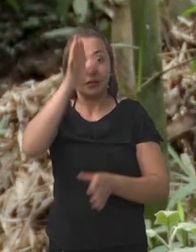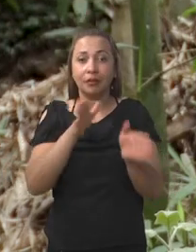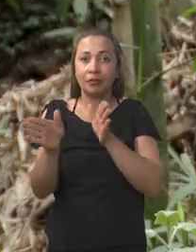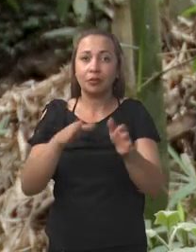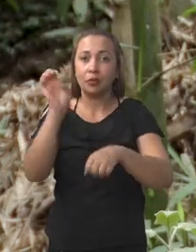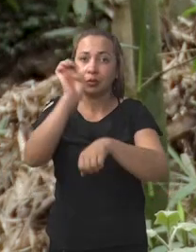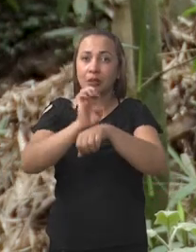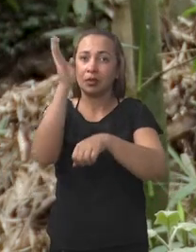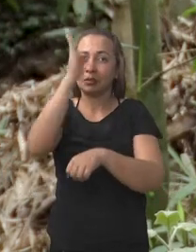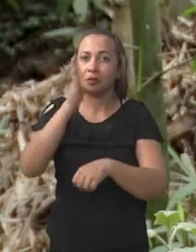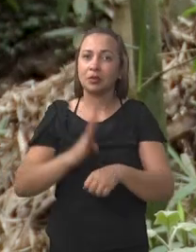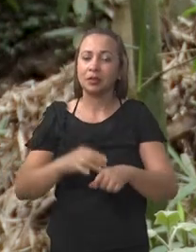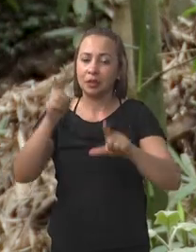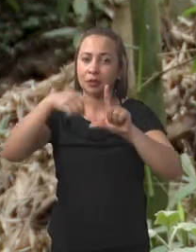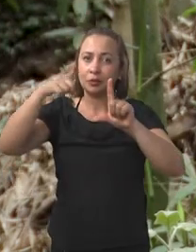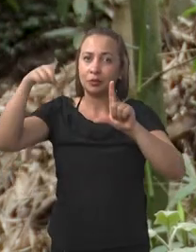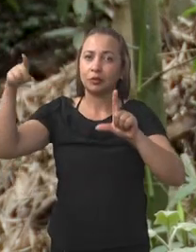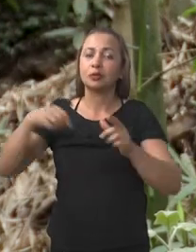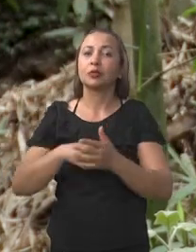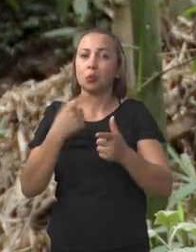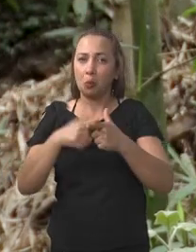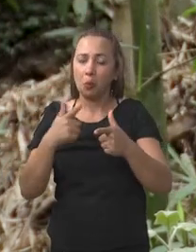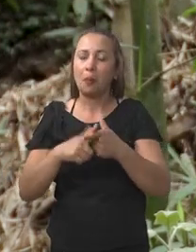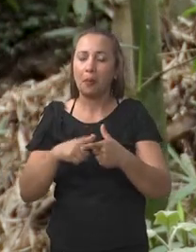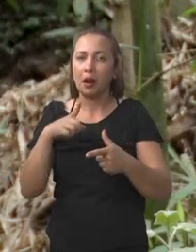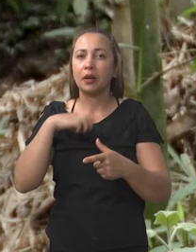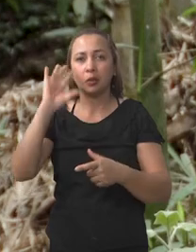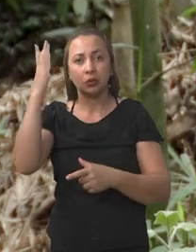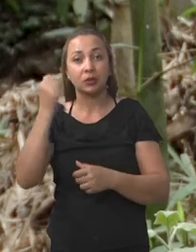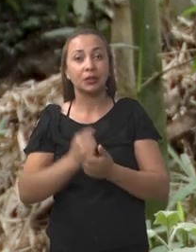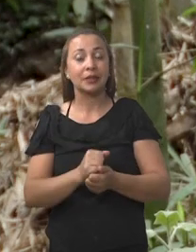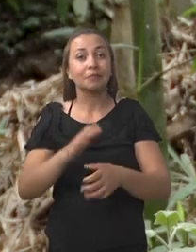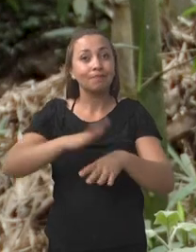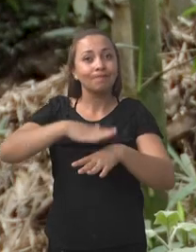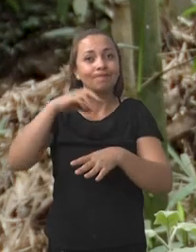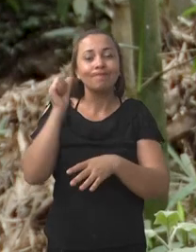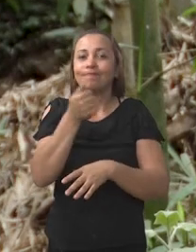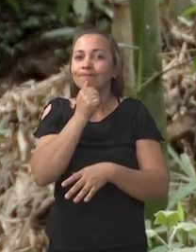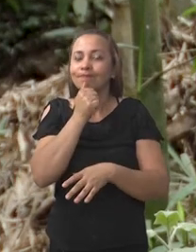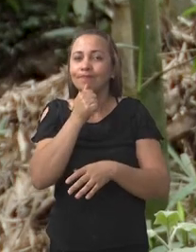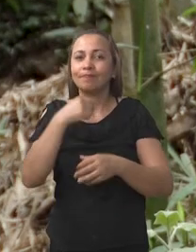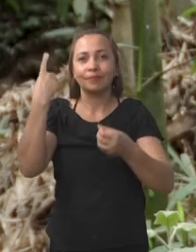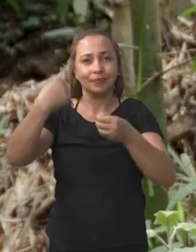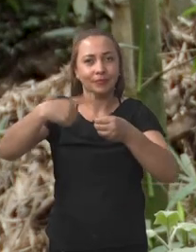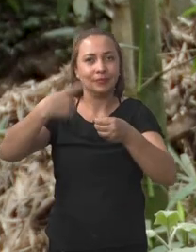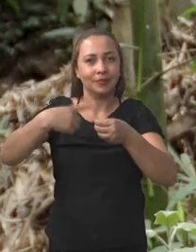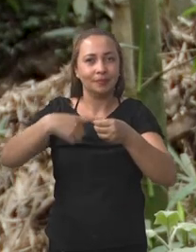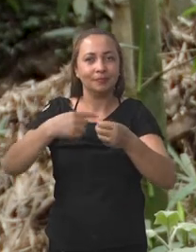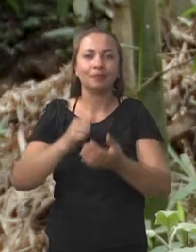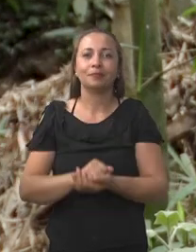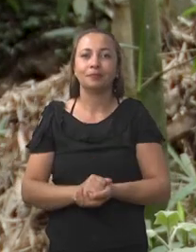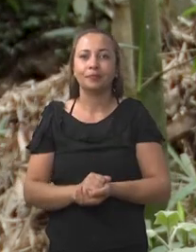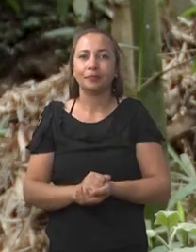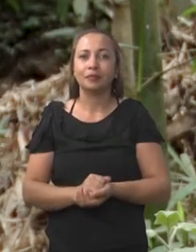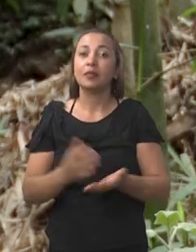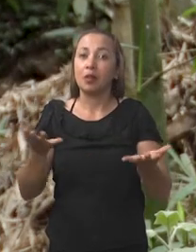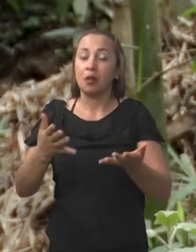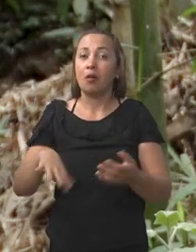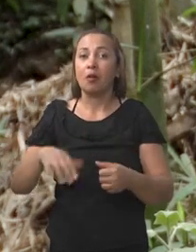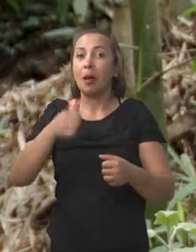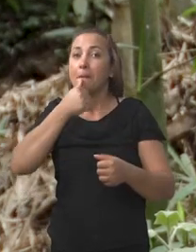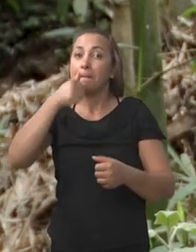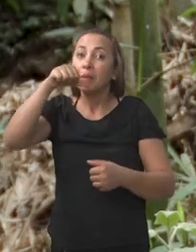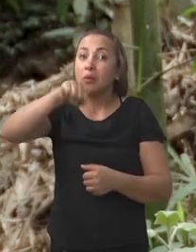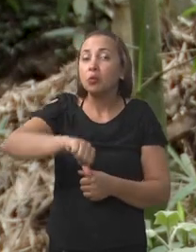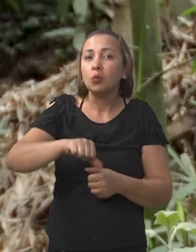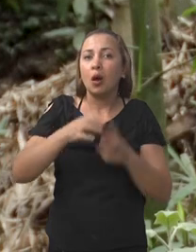brasileiros as estatísticas destes acidentes, que ocorrem principalmente nas áreas urbanas. A situação piorou durante a